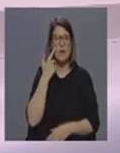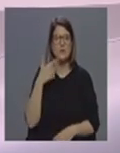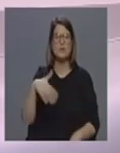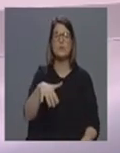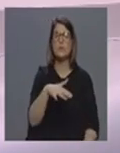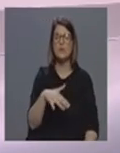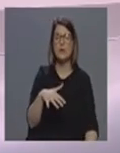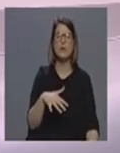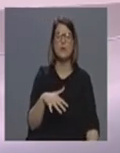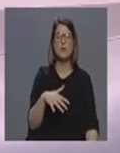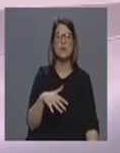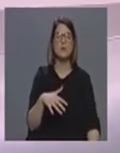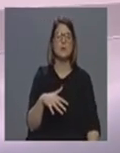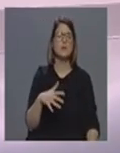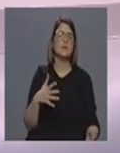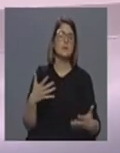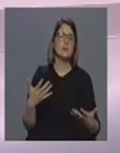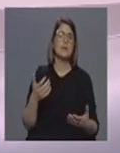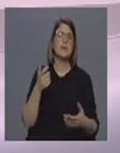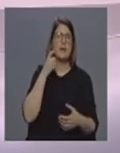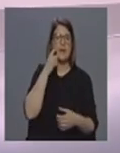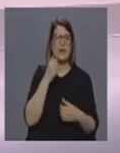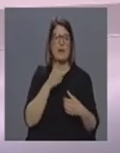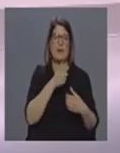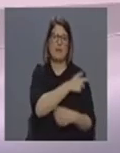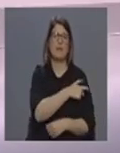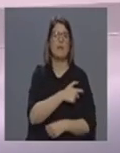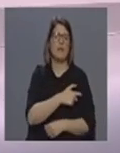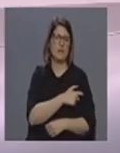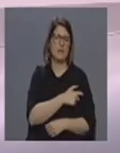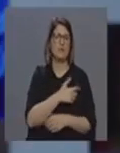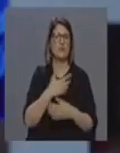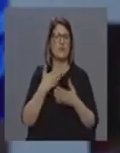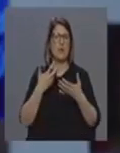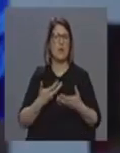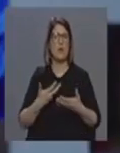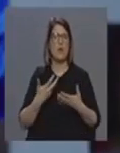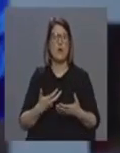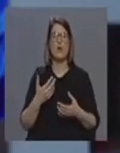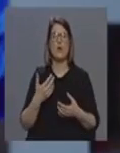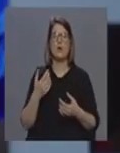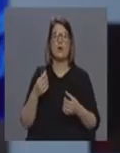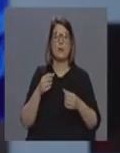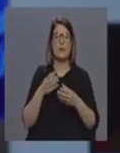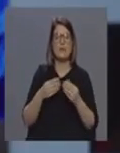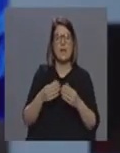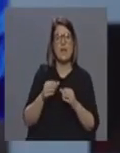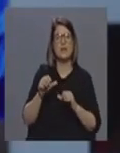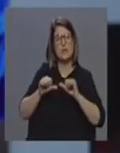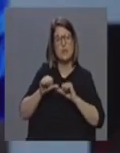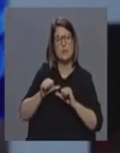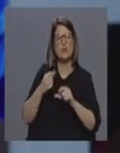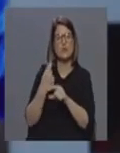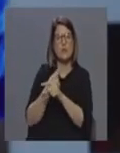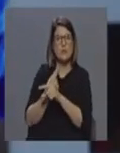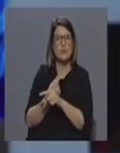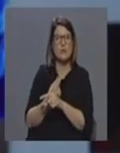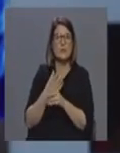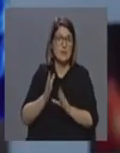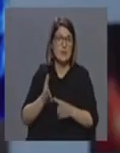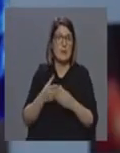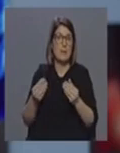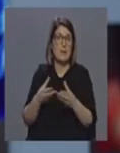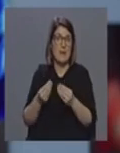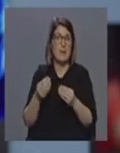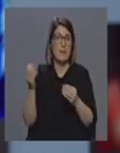fornecimento por parte das entidades ao FIOCAP que entretanto também fornecem todos os kits regentes e todo o material necessário também para equipar o laboratório